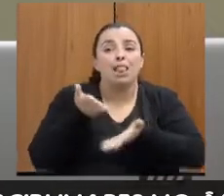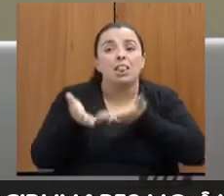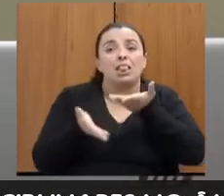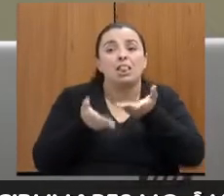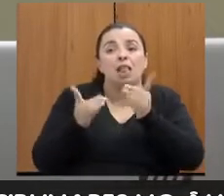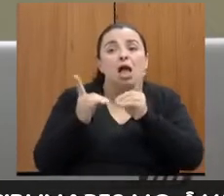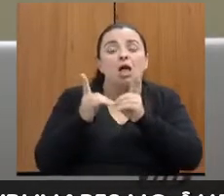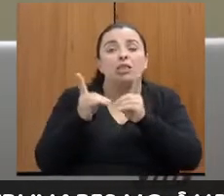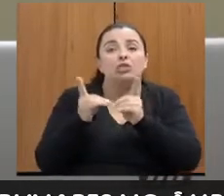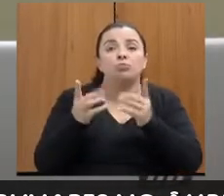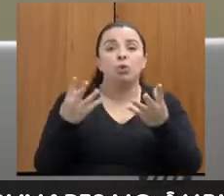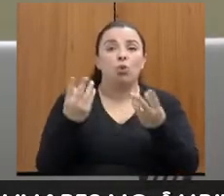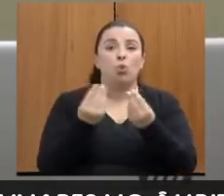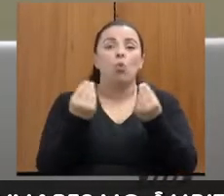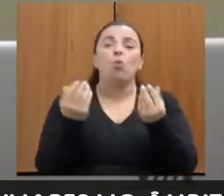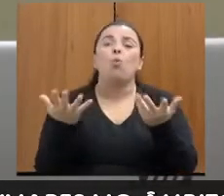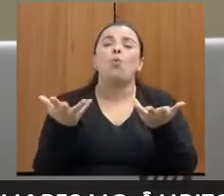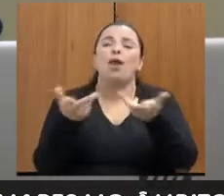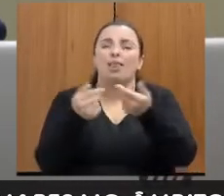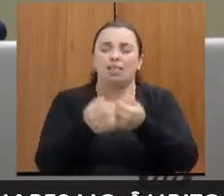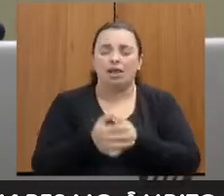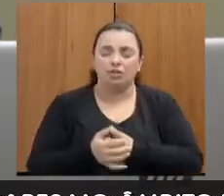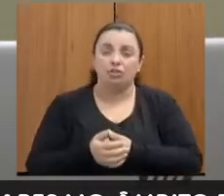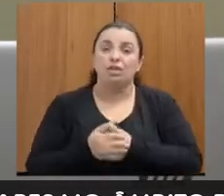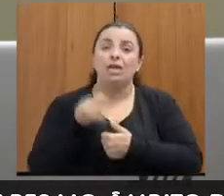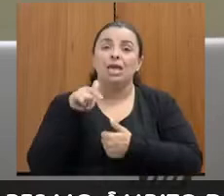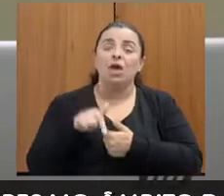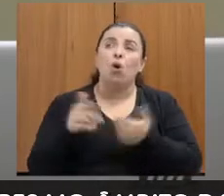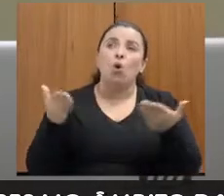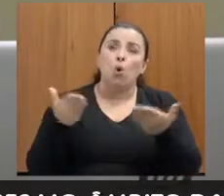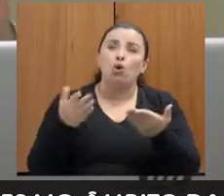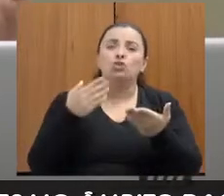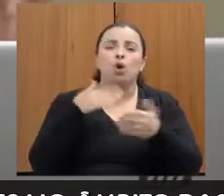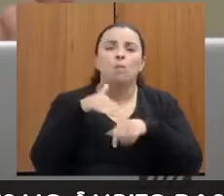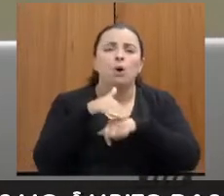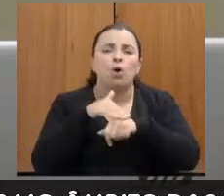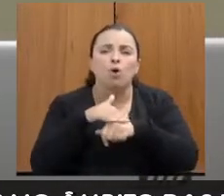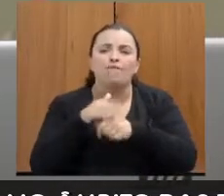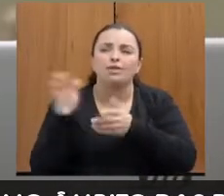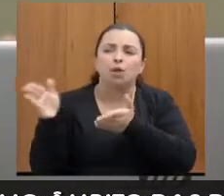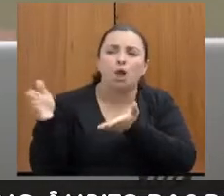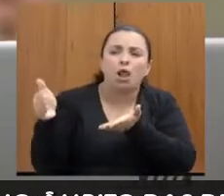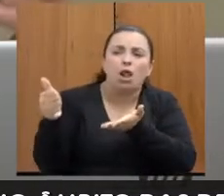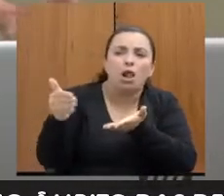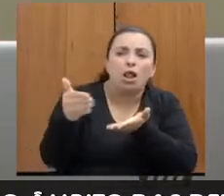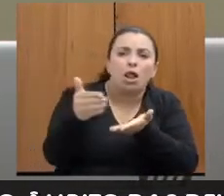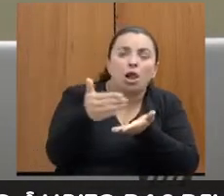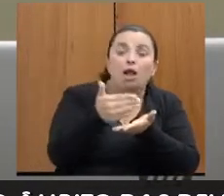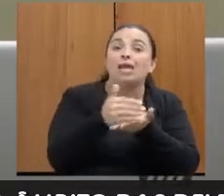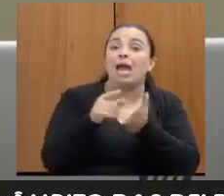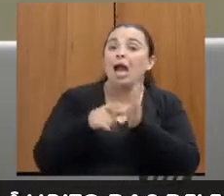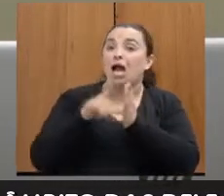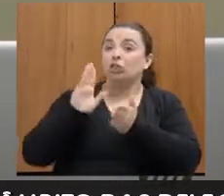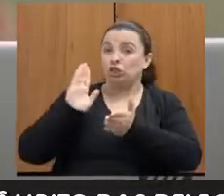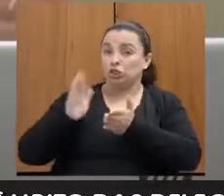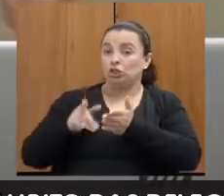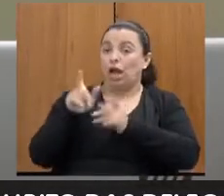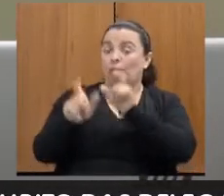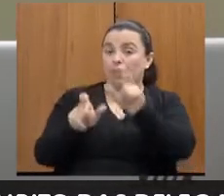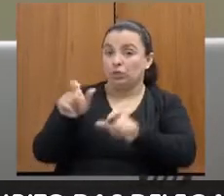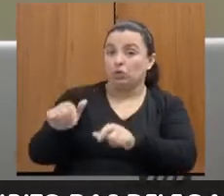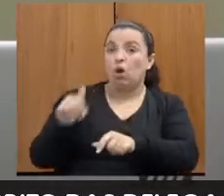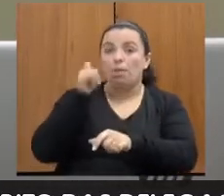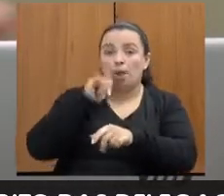esse aqui é um apanhado que faz parte de toda uma estruturação que vem desde a escuta da usuária, da